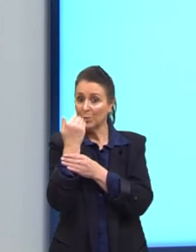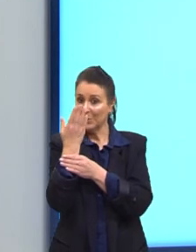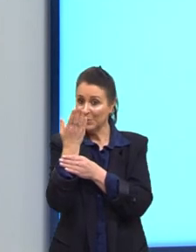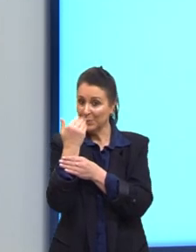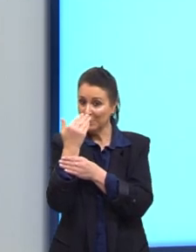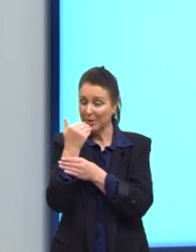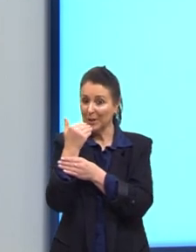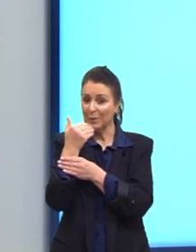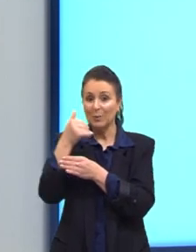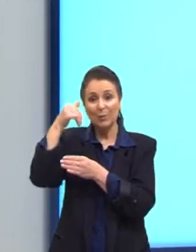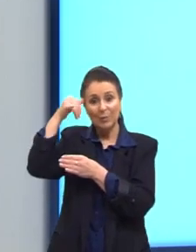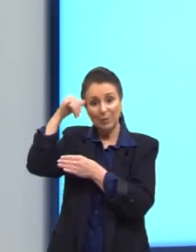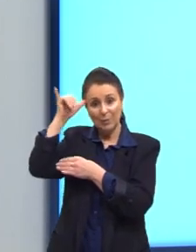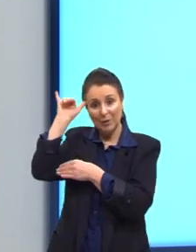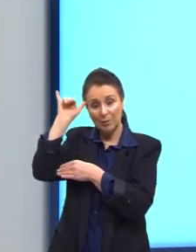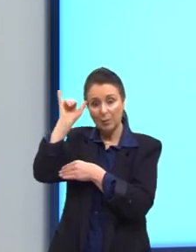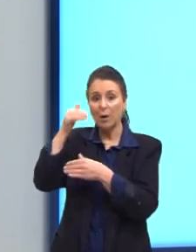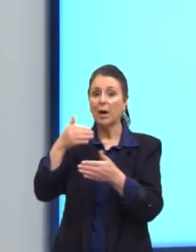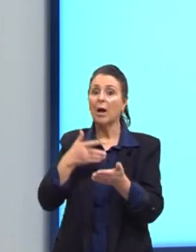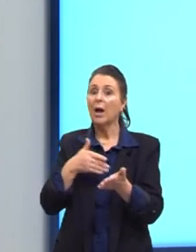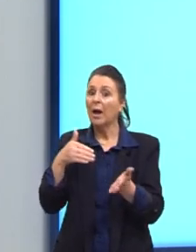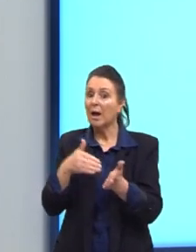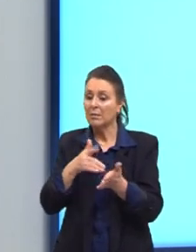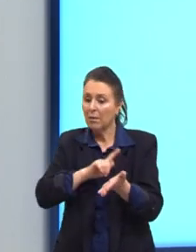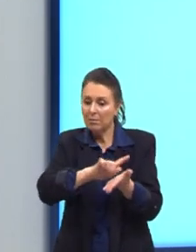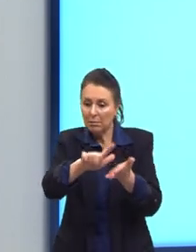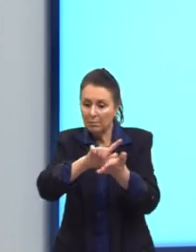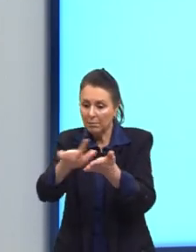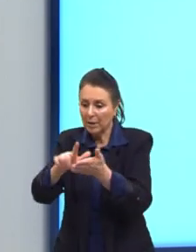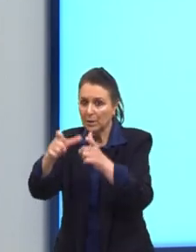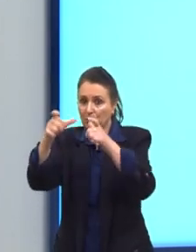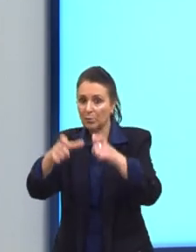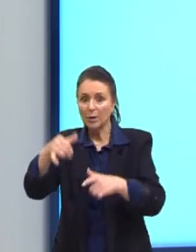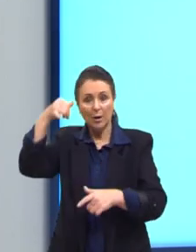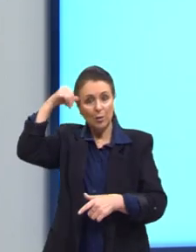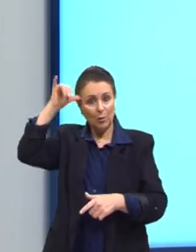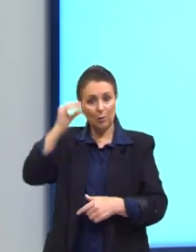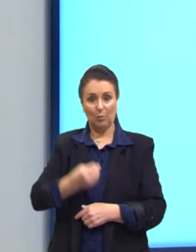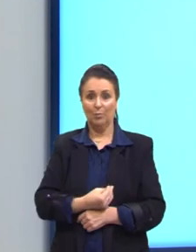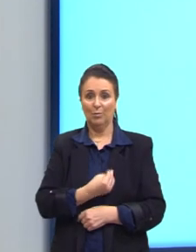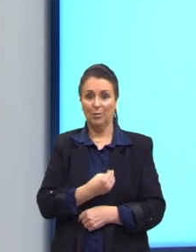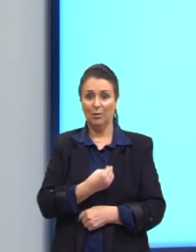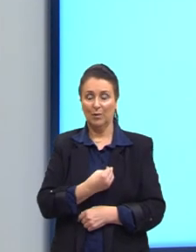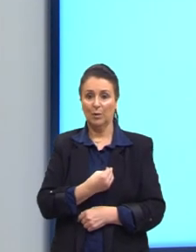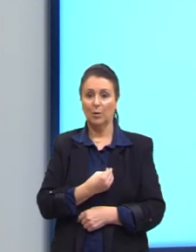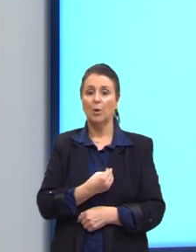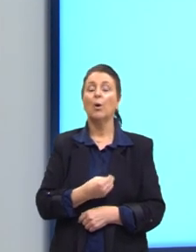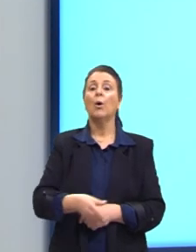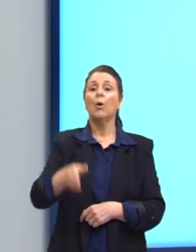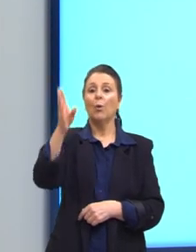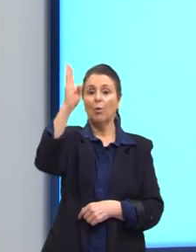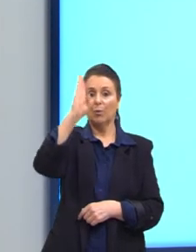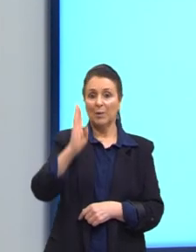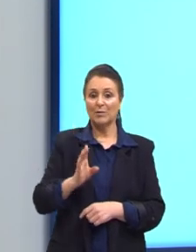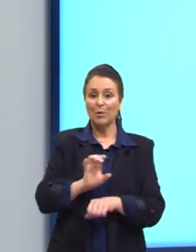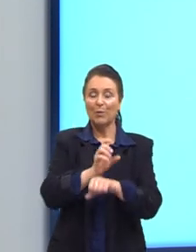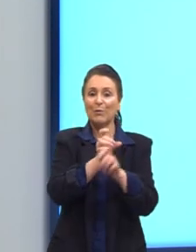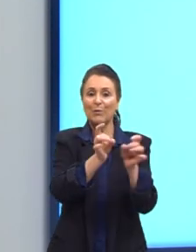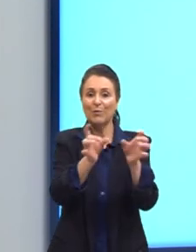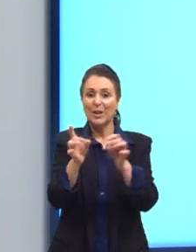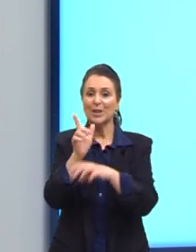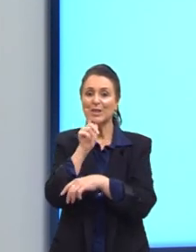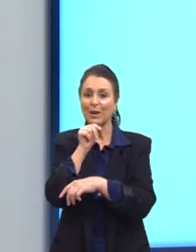até a limpeza dos seus dejetos. O Brasil é um grande exportador de água na forma de soja e